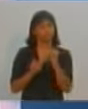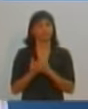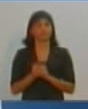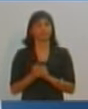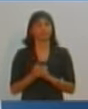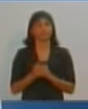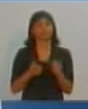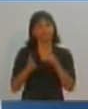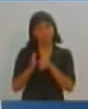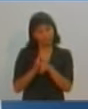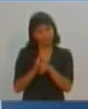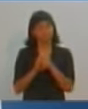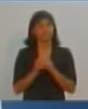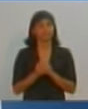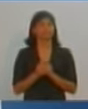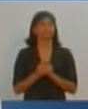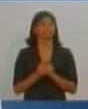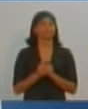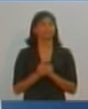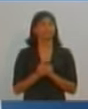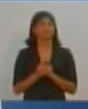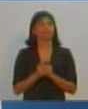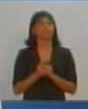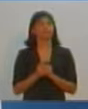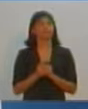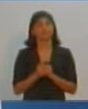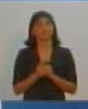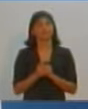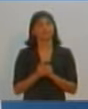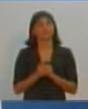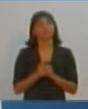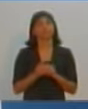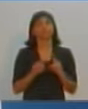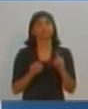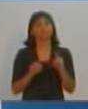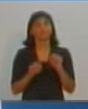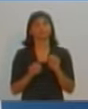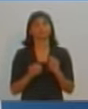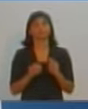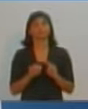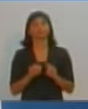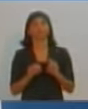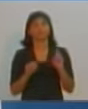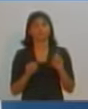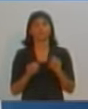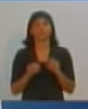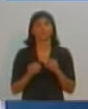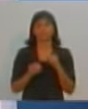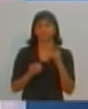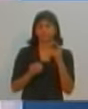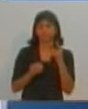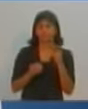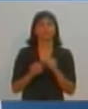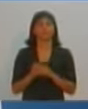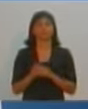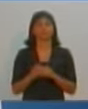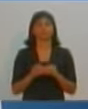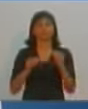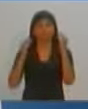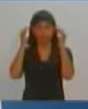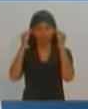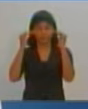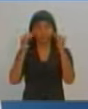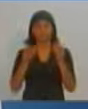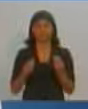Pode ser pro Bugalho? Pode sim. Tá. Candidato Bugalho. Primeiramente, eu respeito